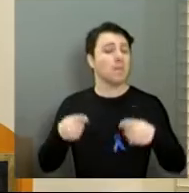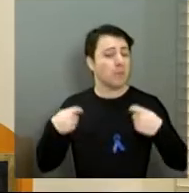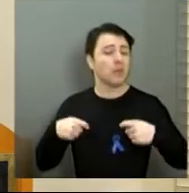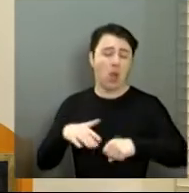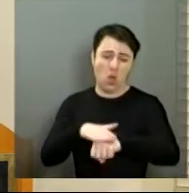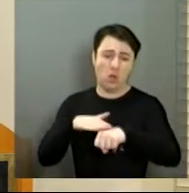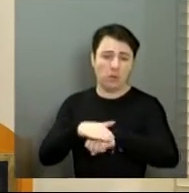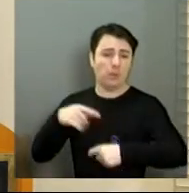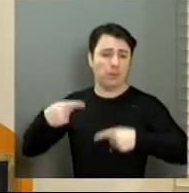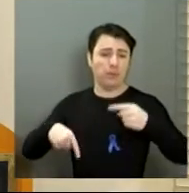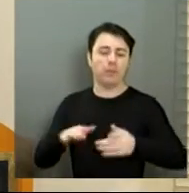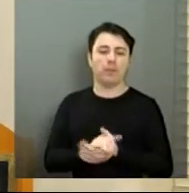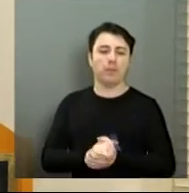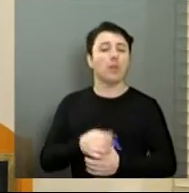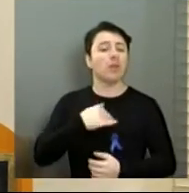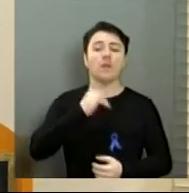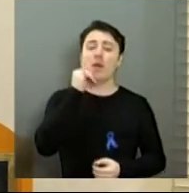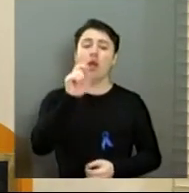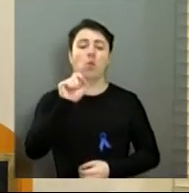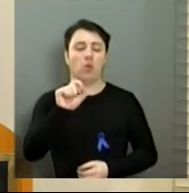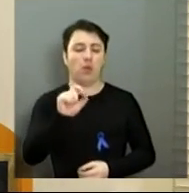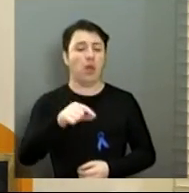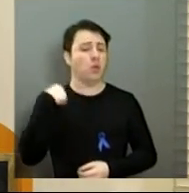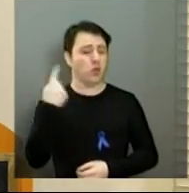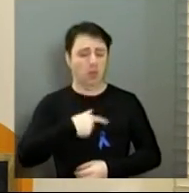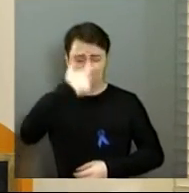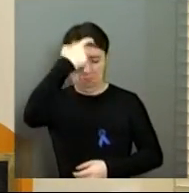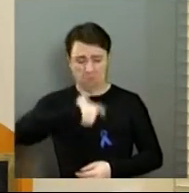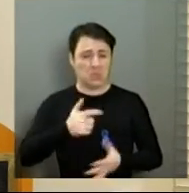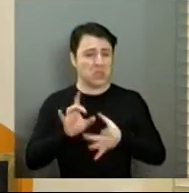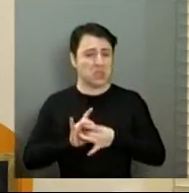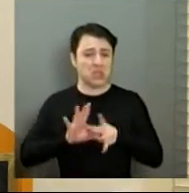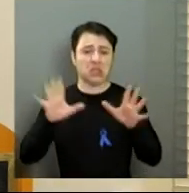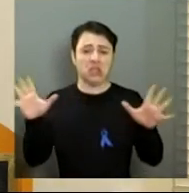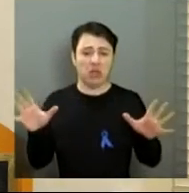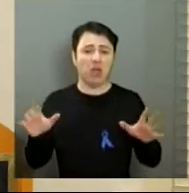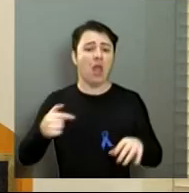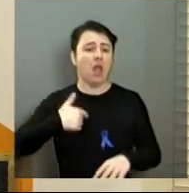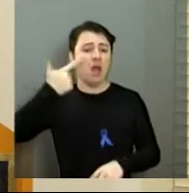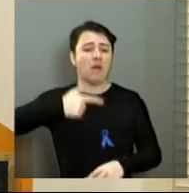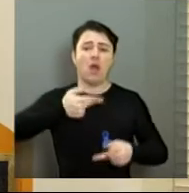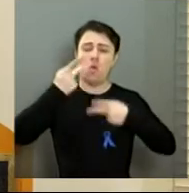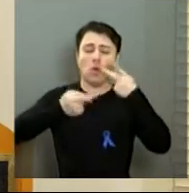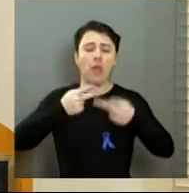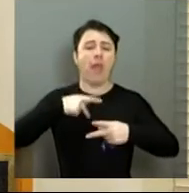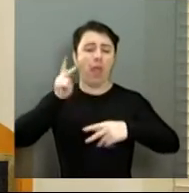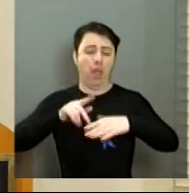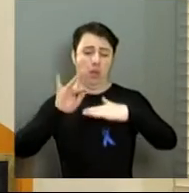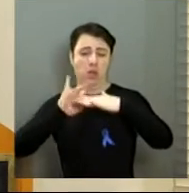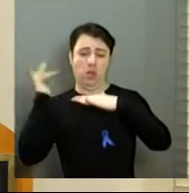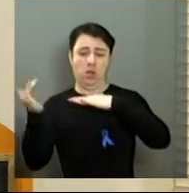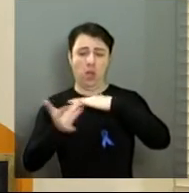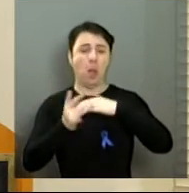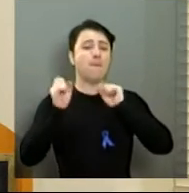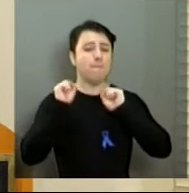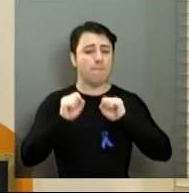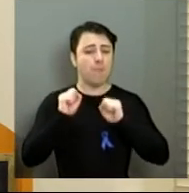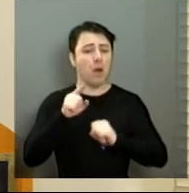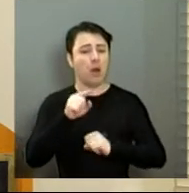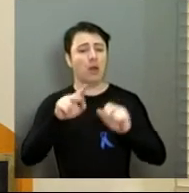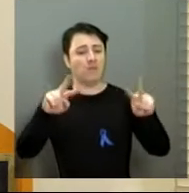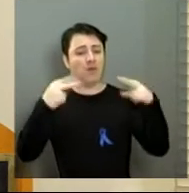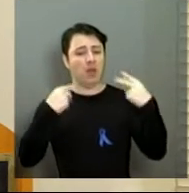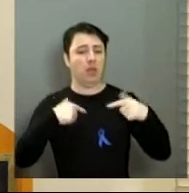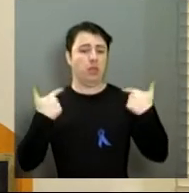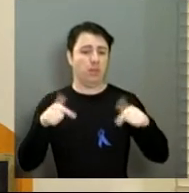questões. Quero dizer para vocês que nós ficamos à inteira disposição. Vou repetir as nossas redes sociais para que vocês consigam acompanhar nosso